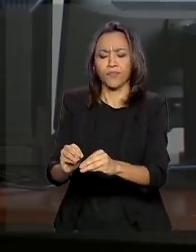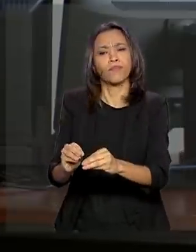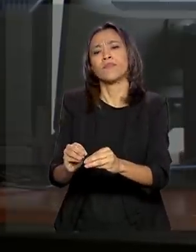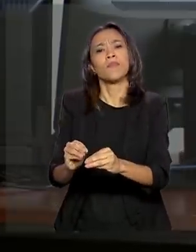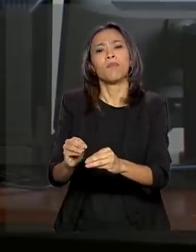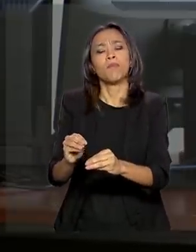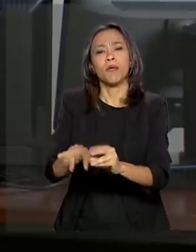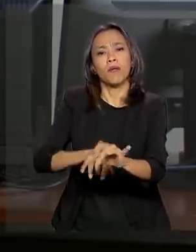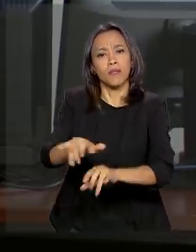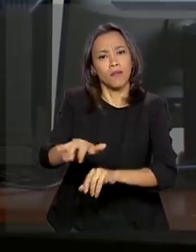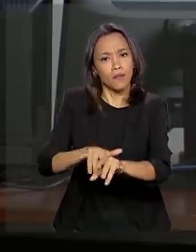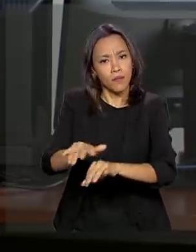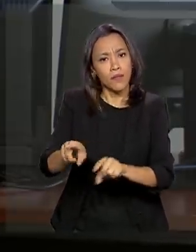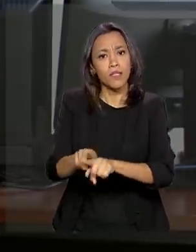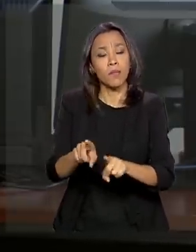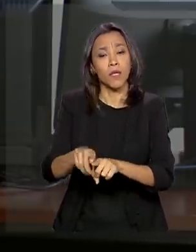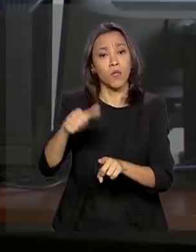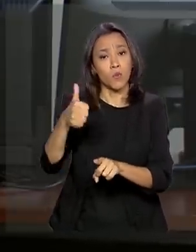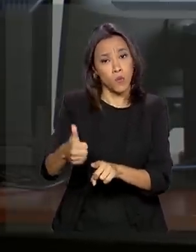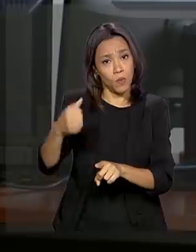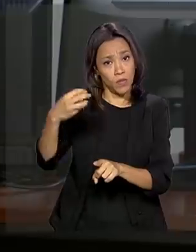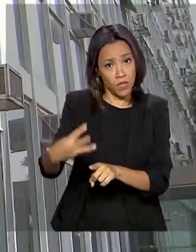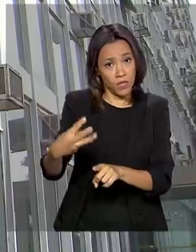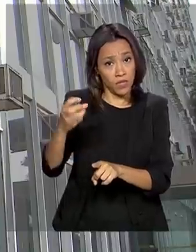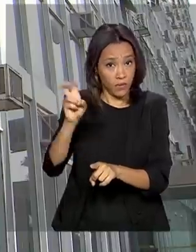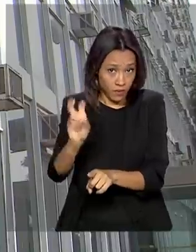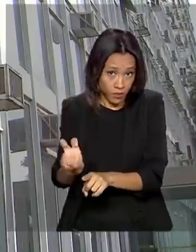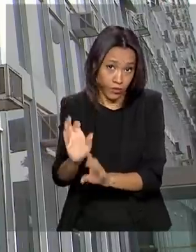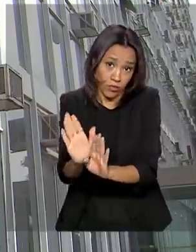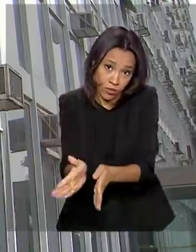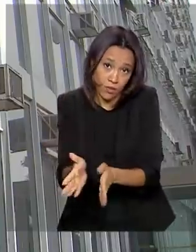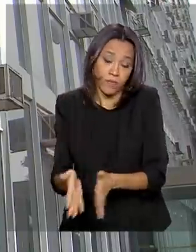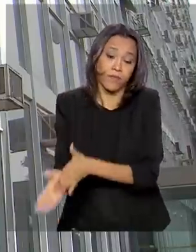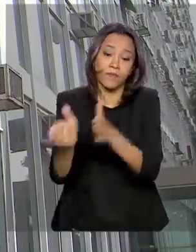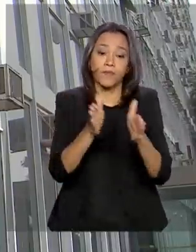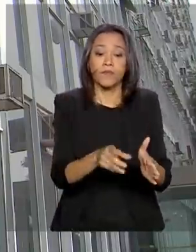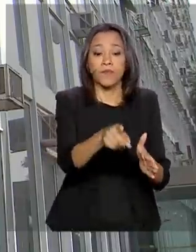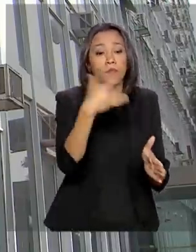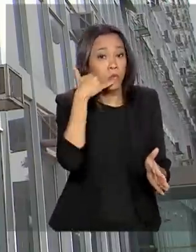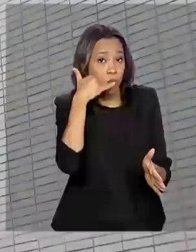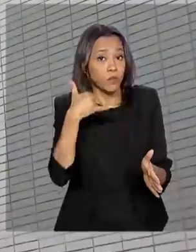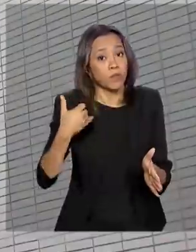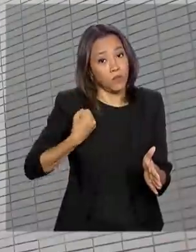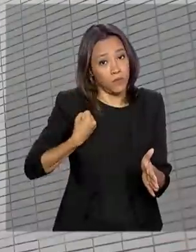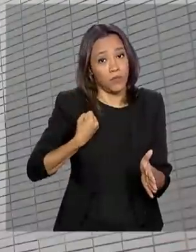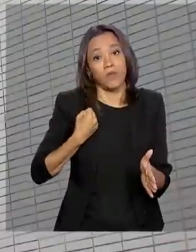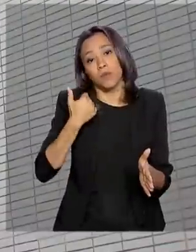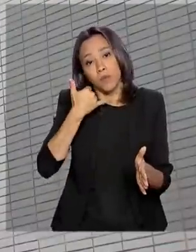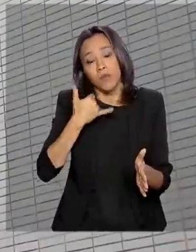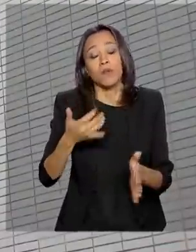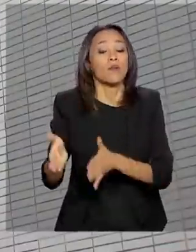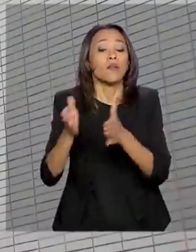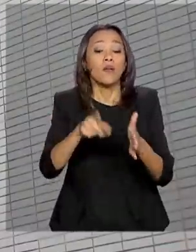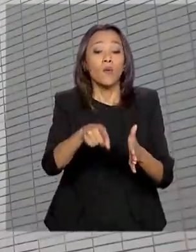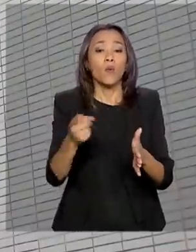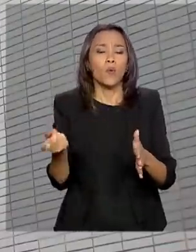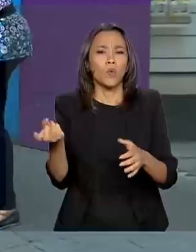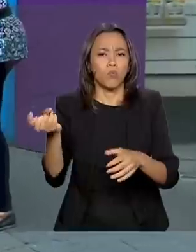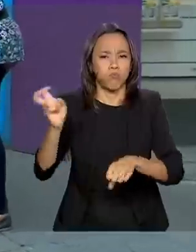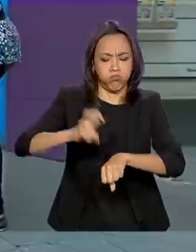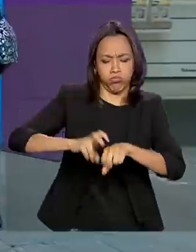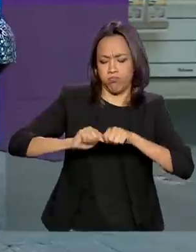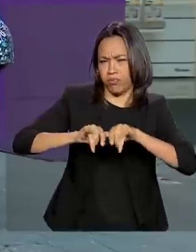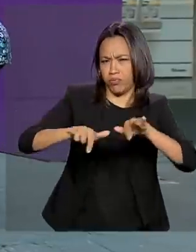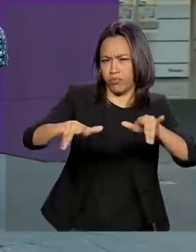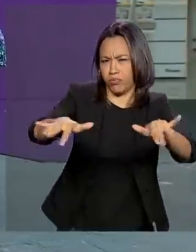e pelo meu INSS, dando inclusive mais comodidade. O grupo de monitoramento dos impactos econômicos da pandemia do